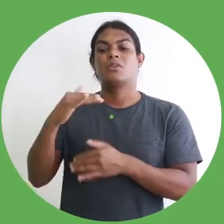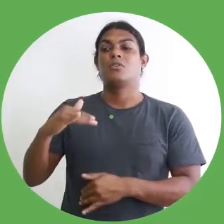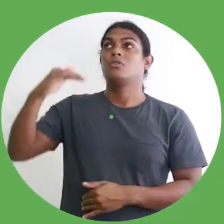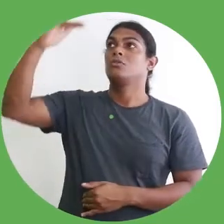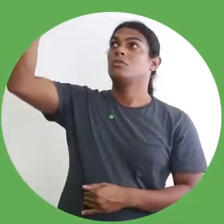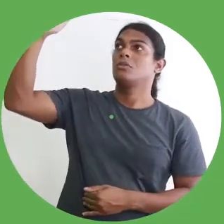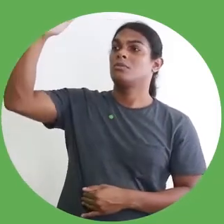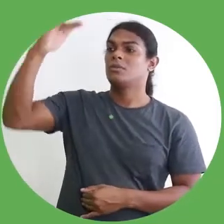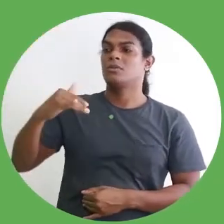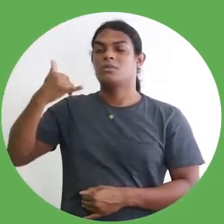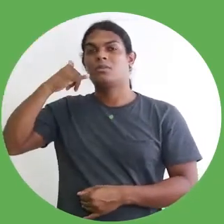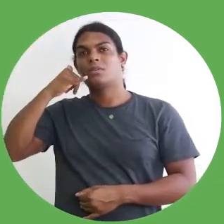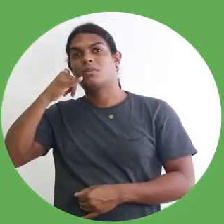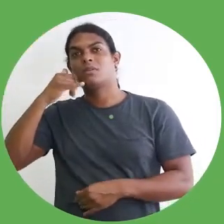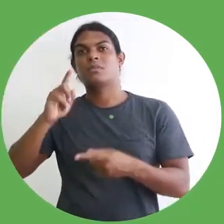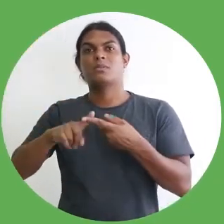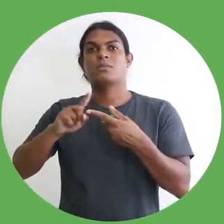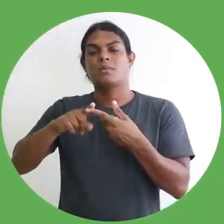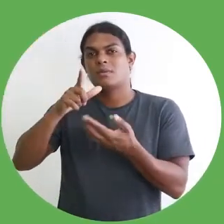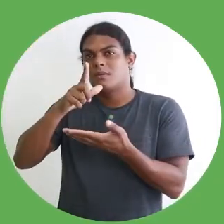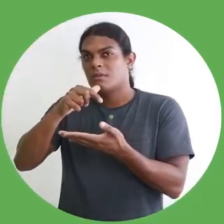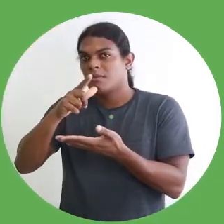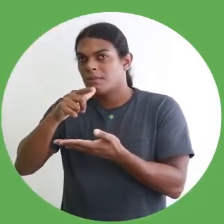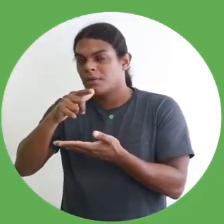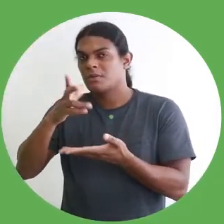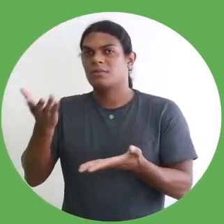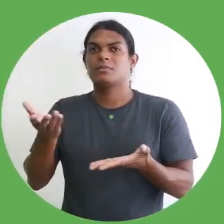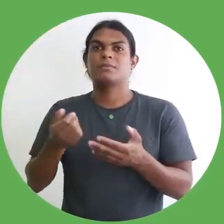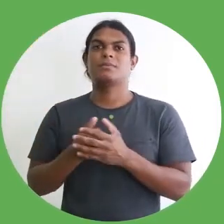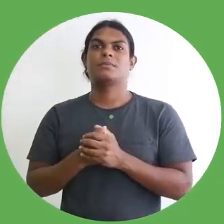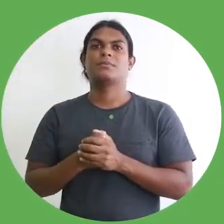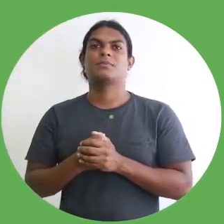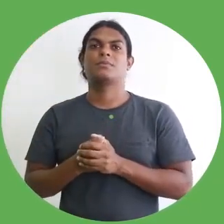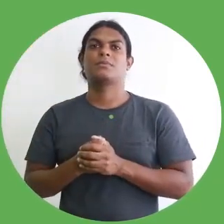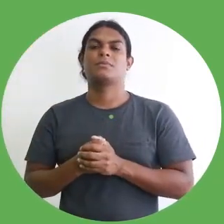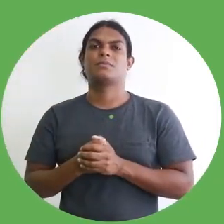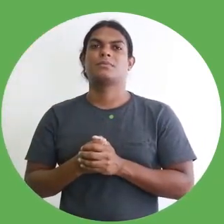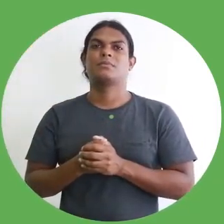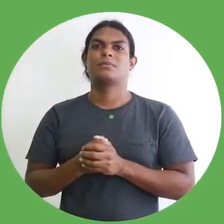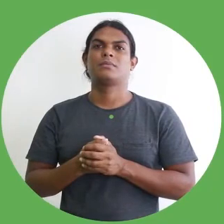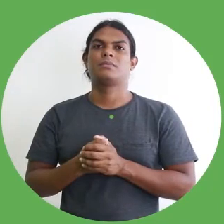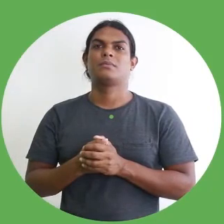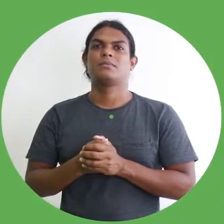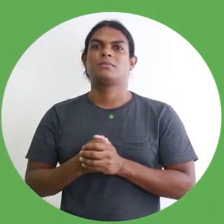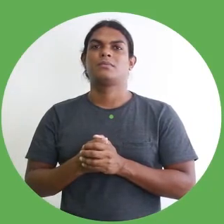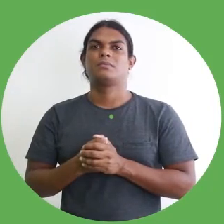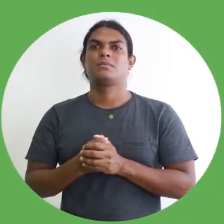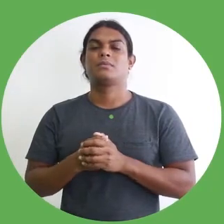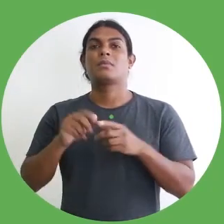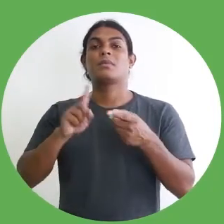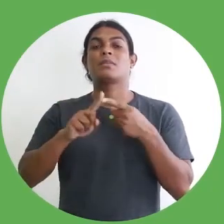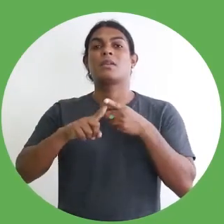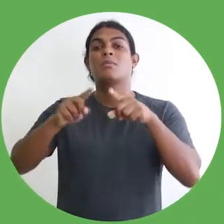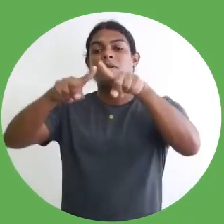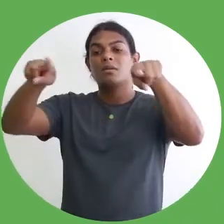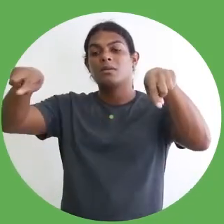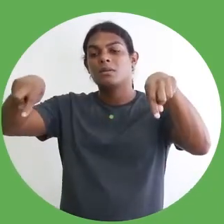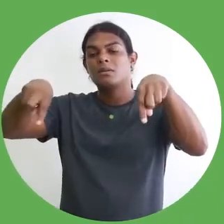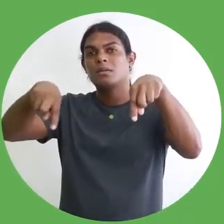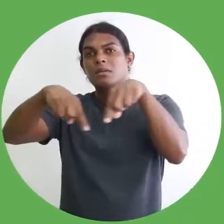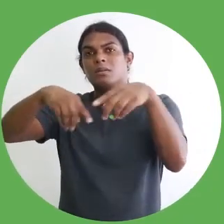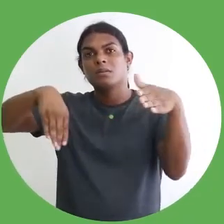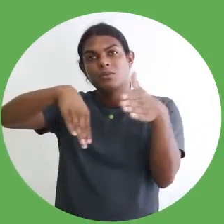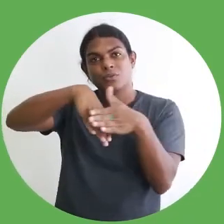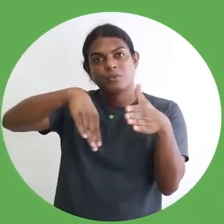bebedouro, como você pode ver aí nesse próximo slide, estruturas de pódio para a pessoa com deficiência, ela não